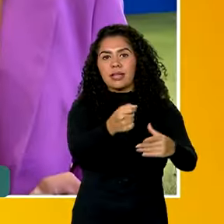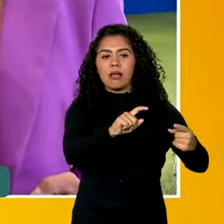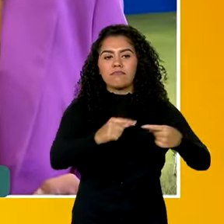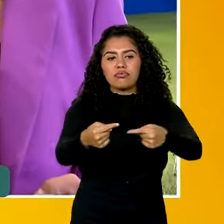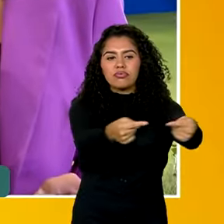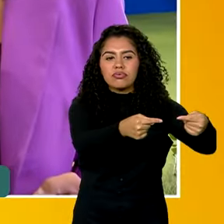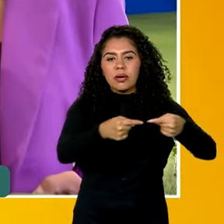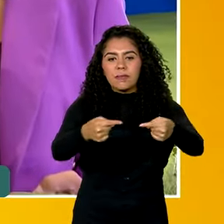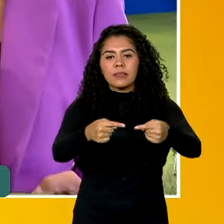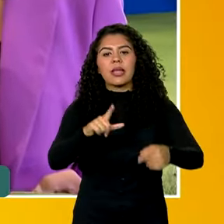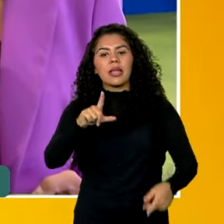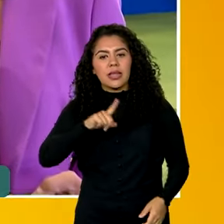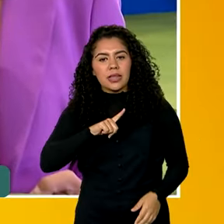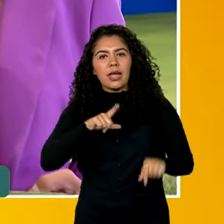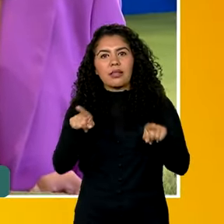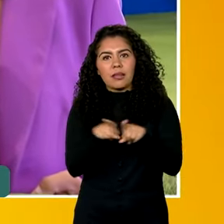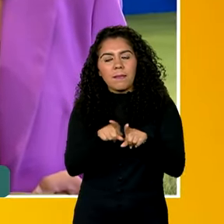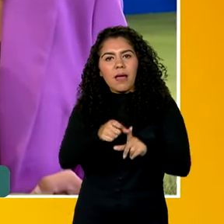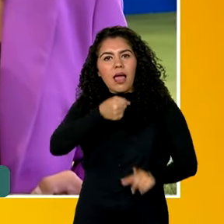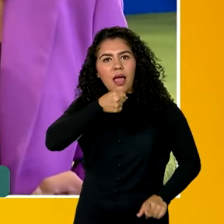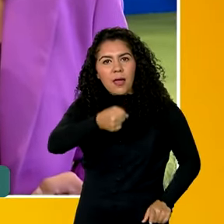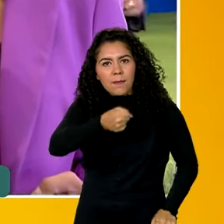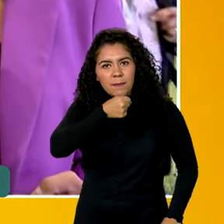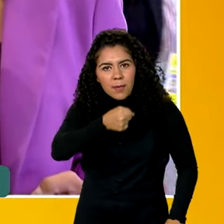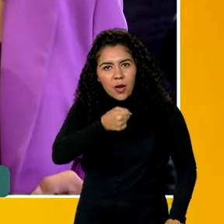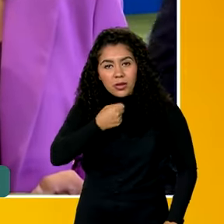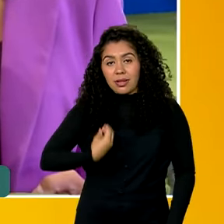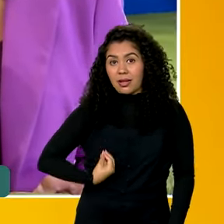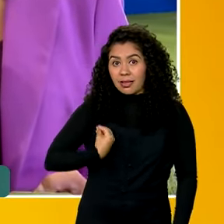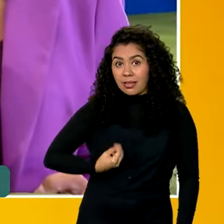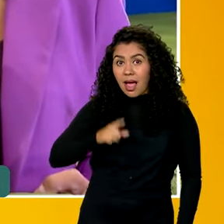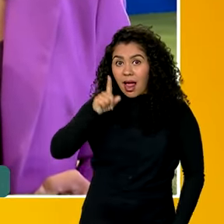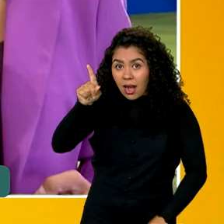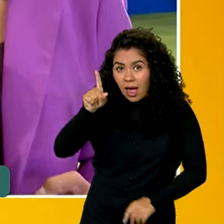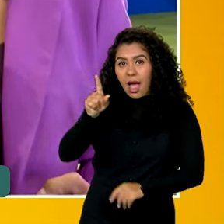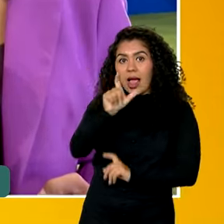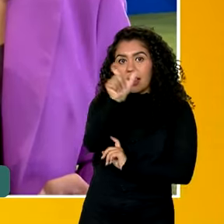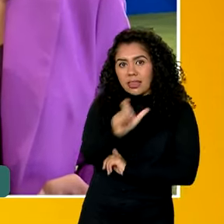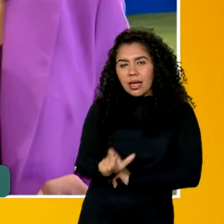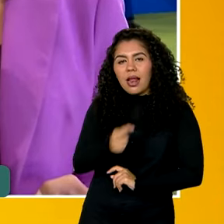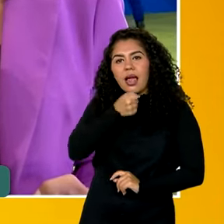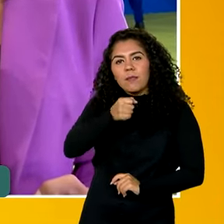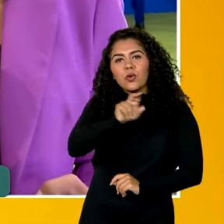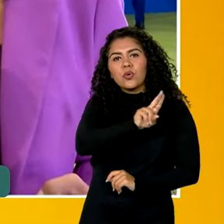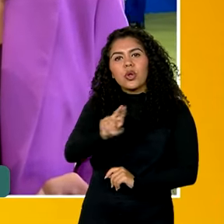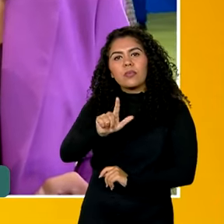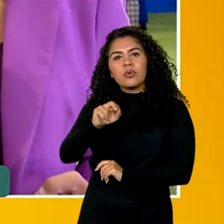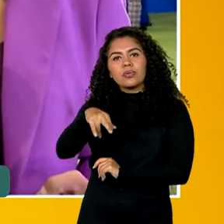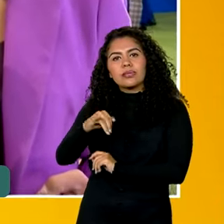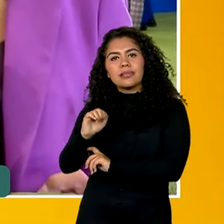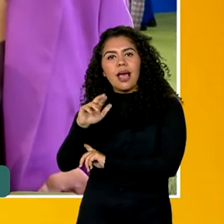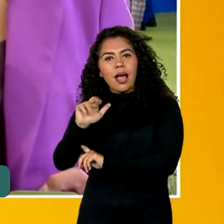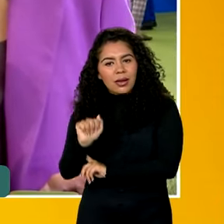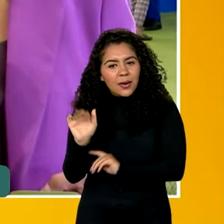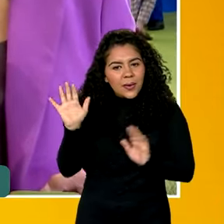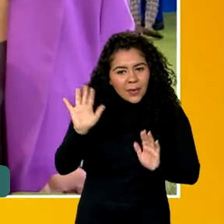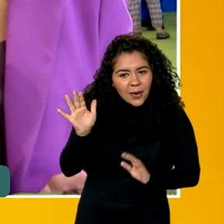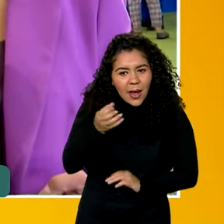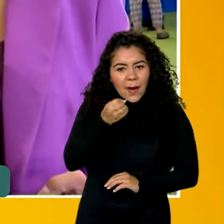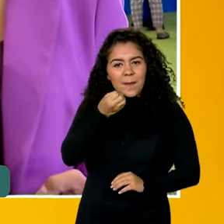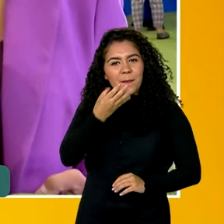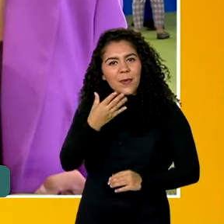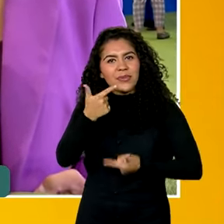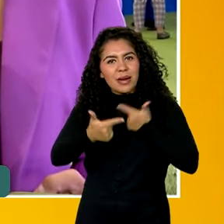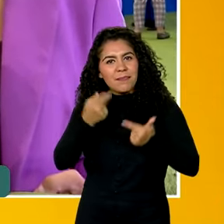lá na Itália e passa a falar com a gente ao vivo é a repórter Luciana Collares de Holanda. Oi Luciana, bom